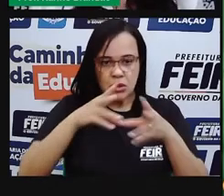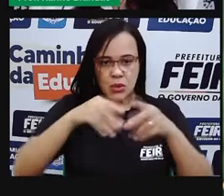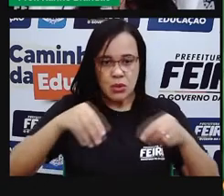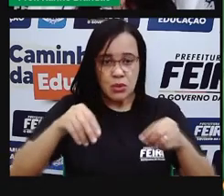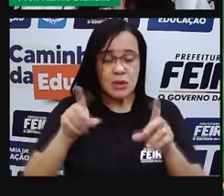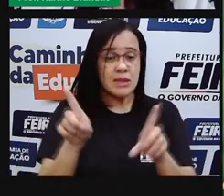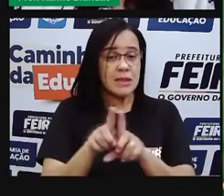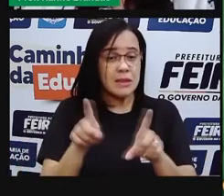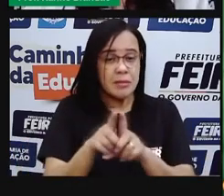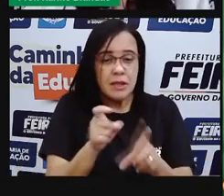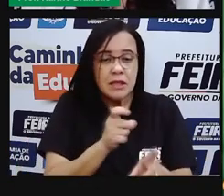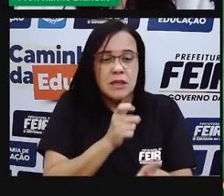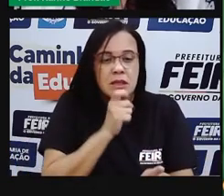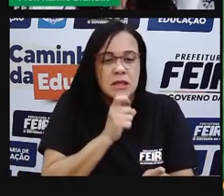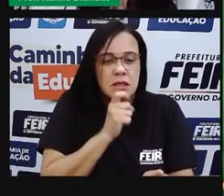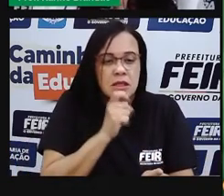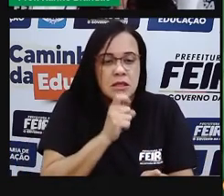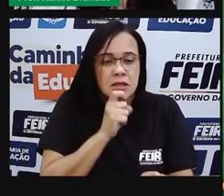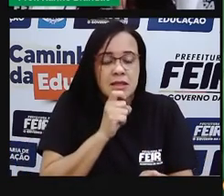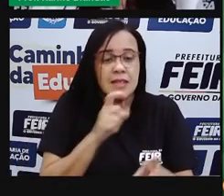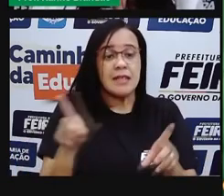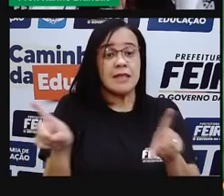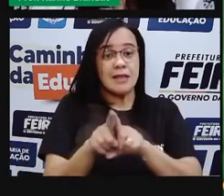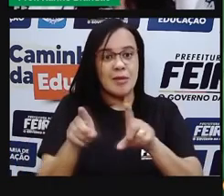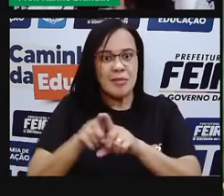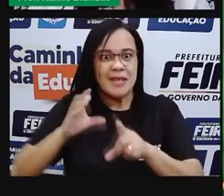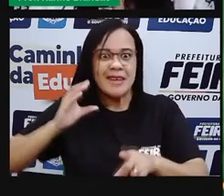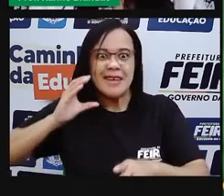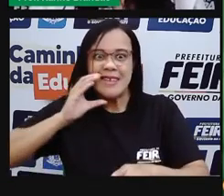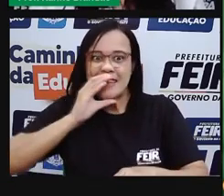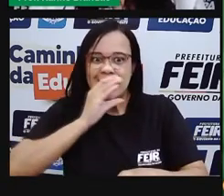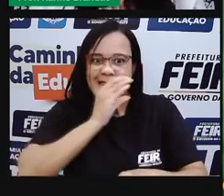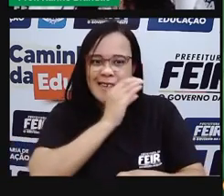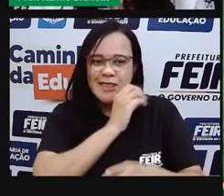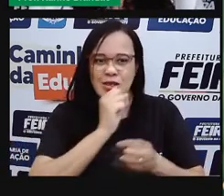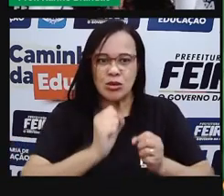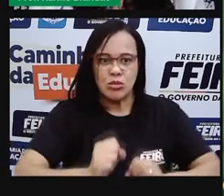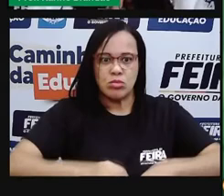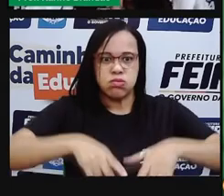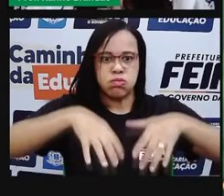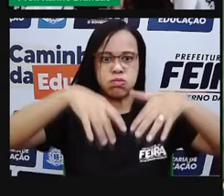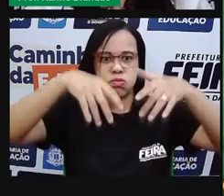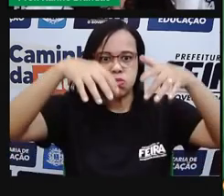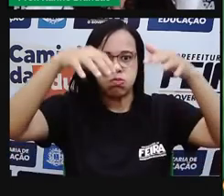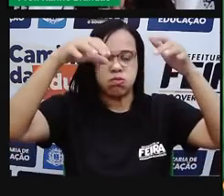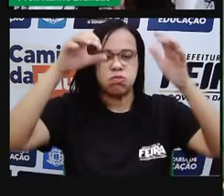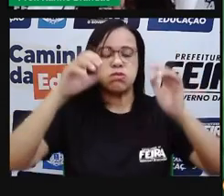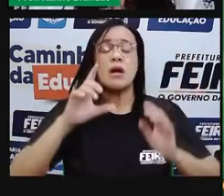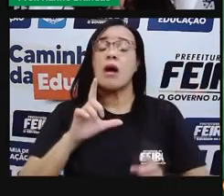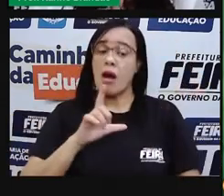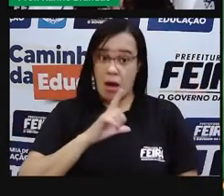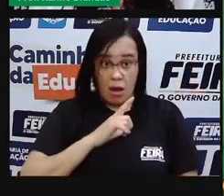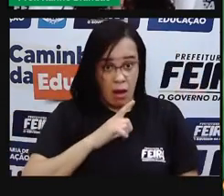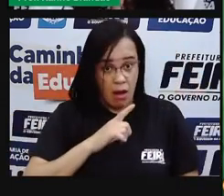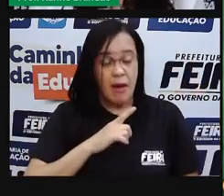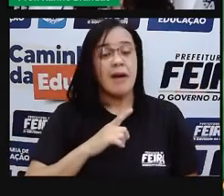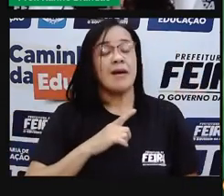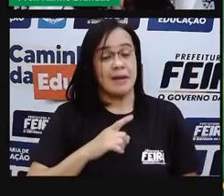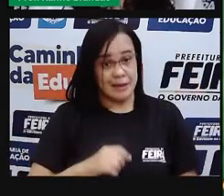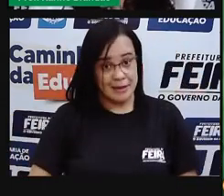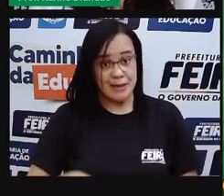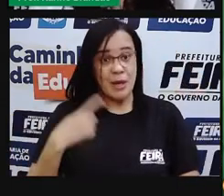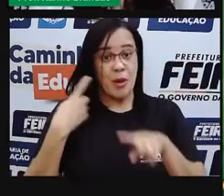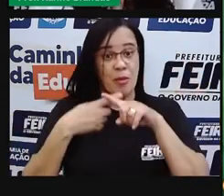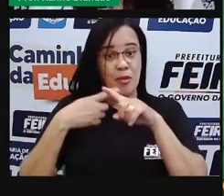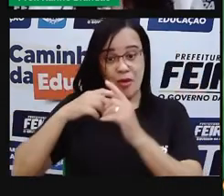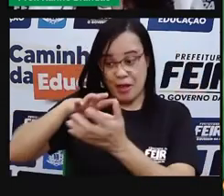gente tem gelo, a gente tem as calotas polares, né? A gente tem água líquida, a maior parte do nosso planeta é banhado de água